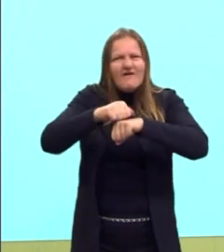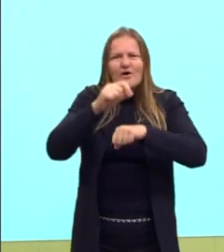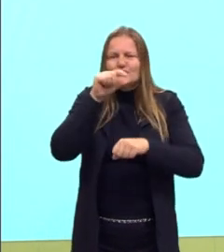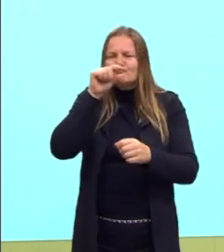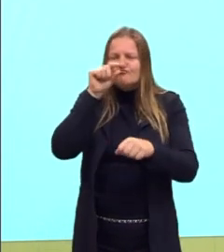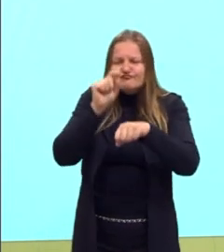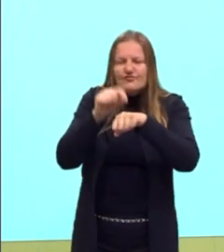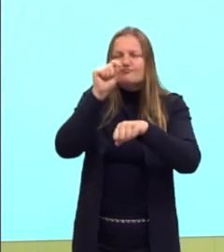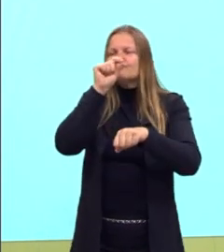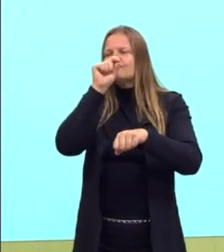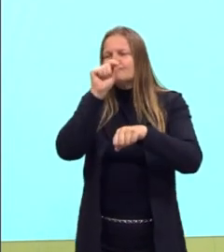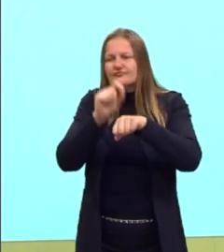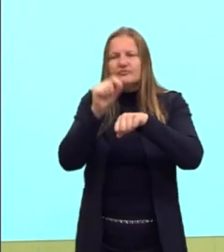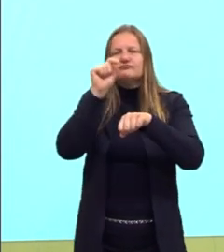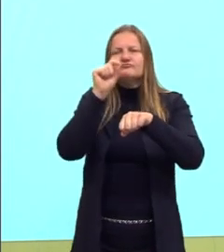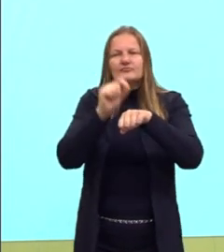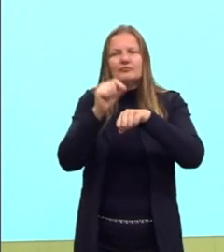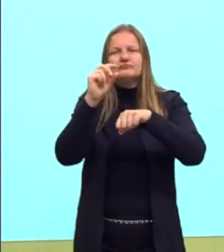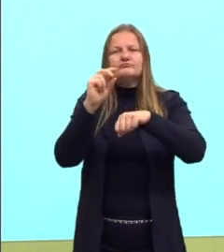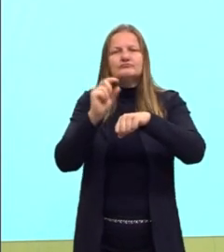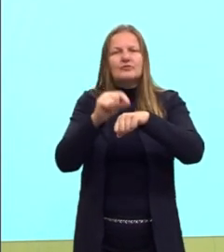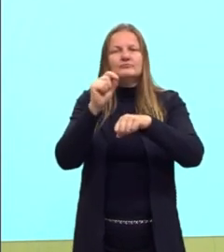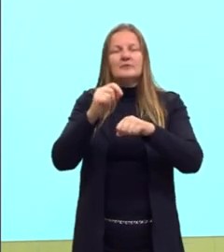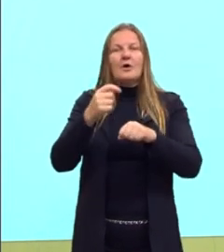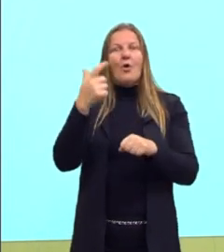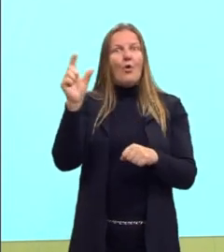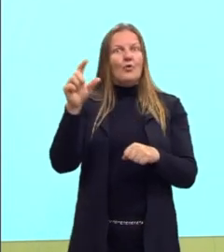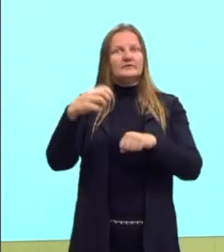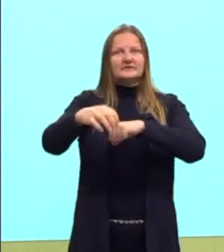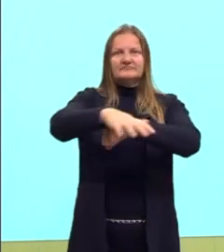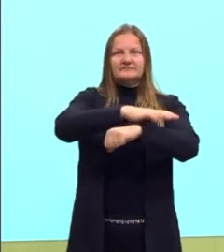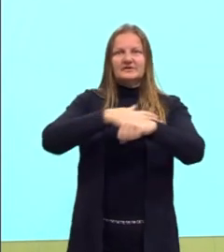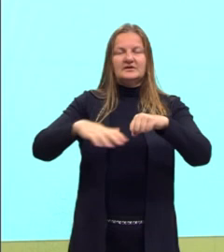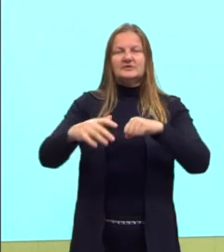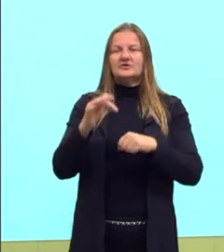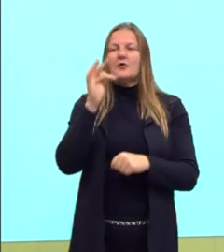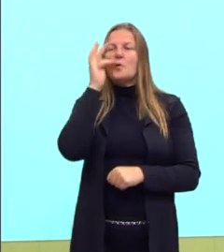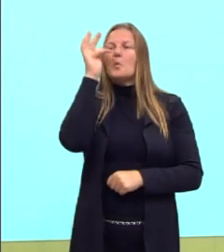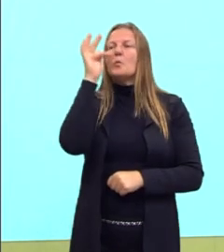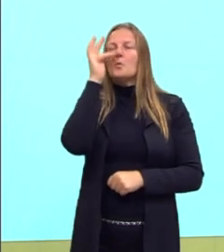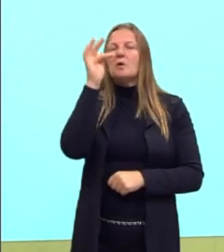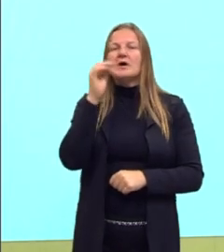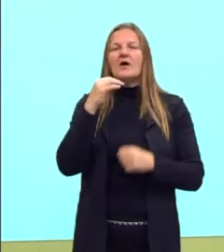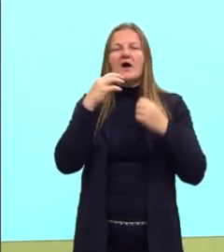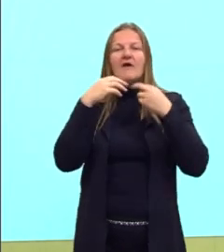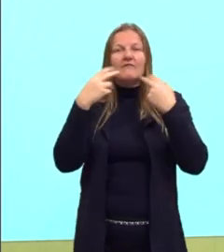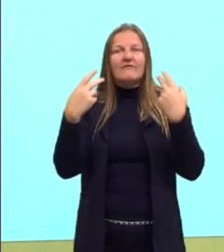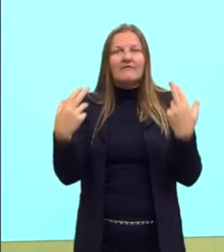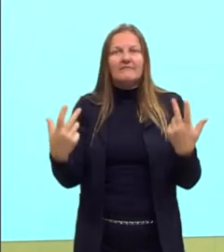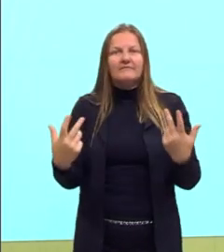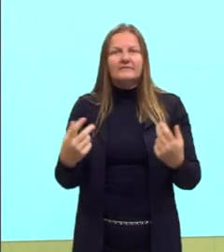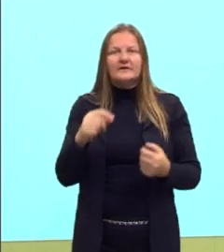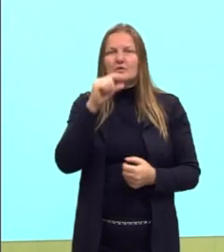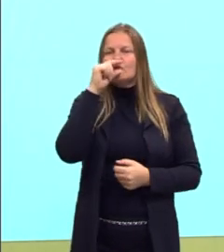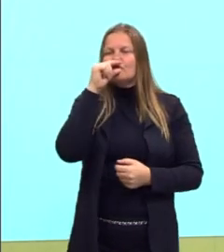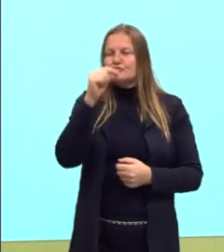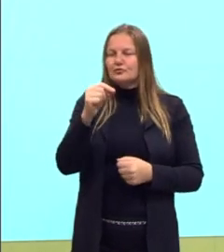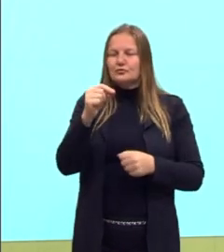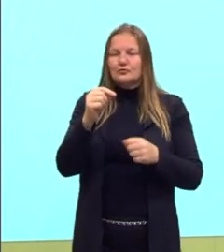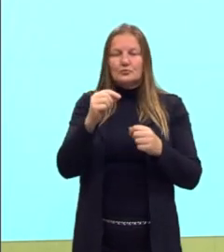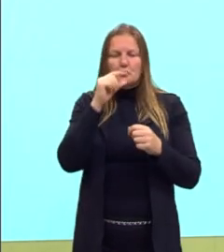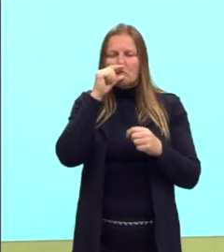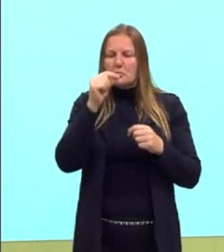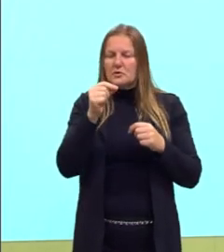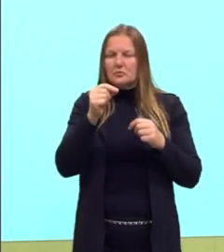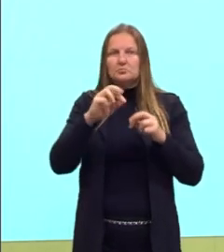os insetos. Em ilhas, por exemplo, que tinham abundância de frutos, os bicos, eles eram bons para pegar